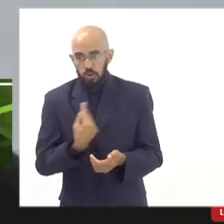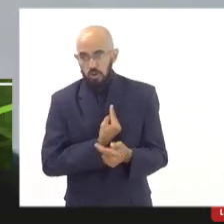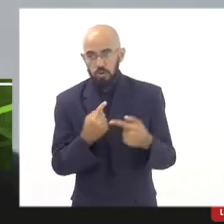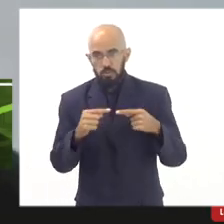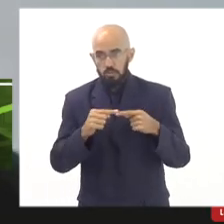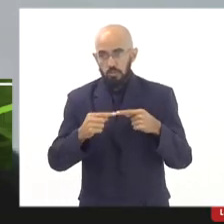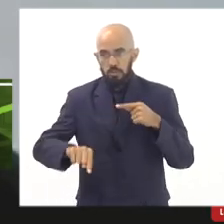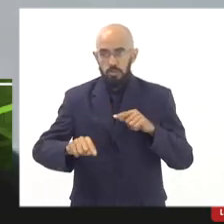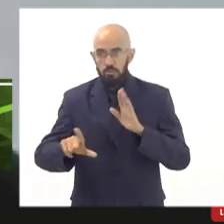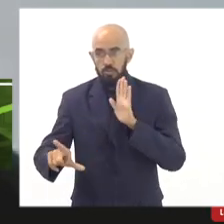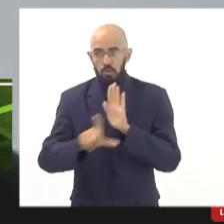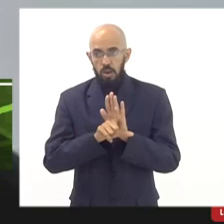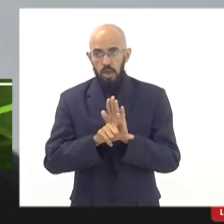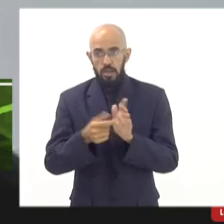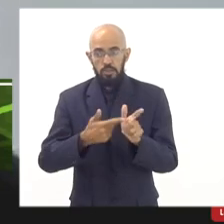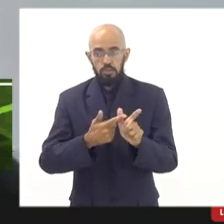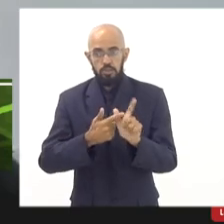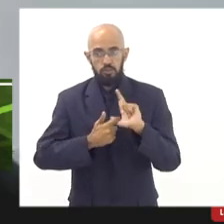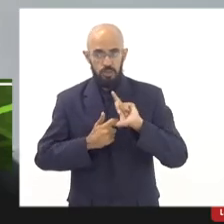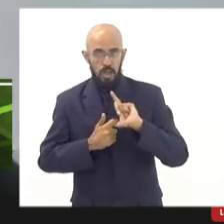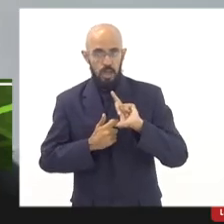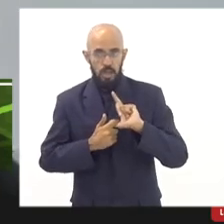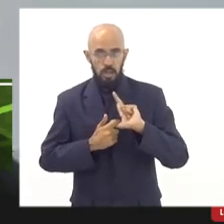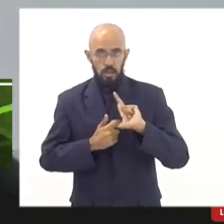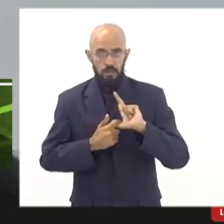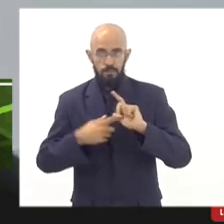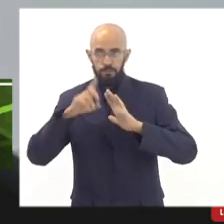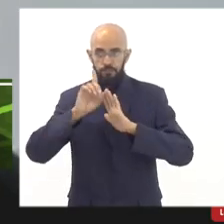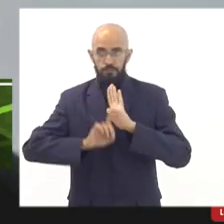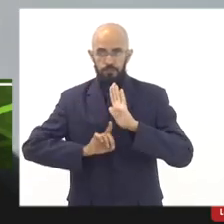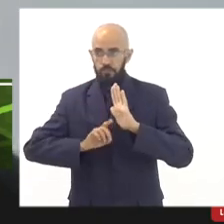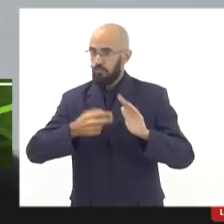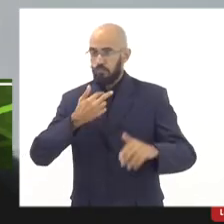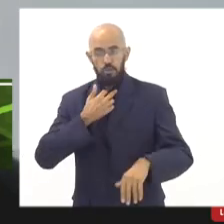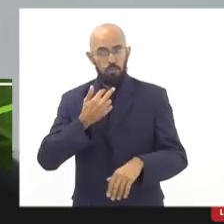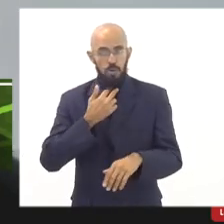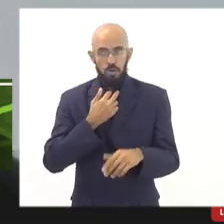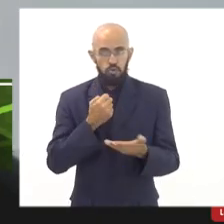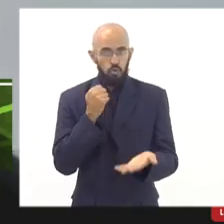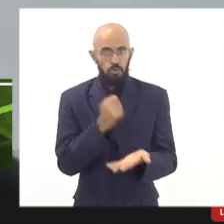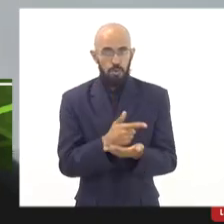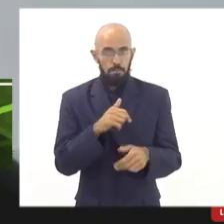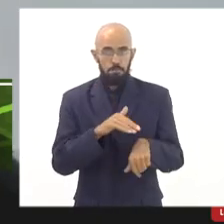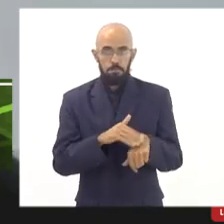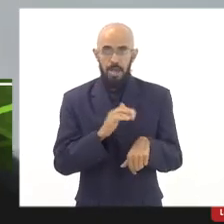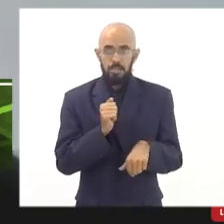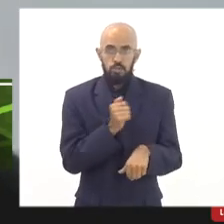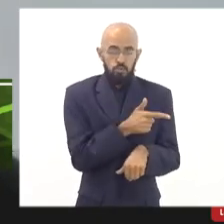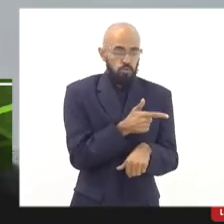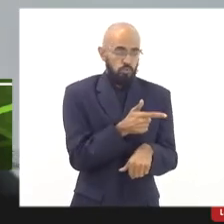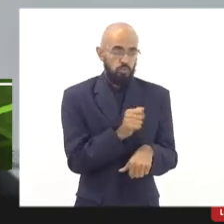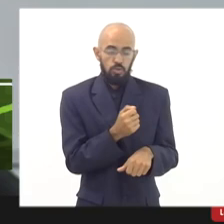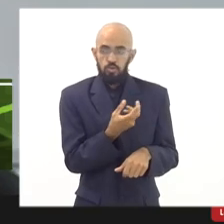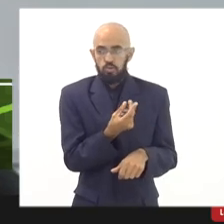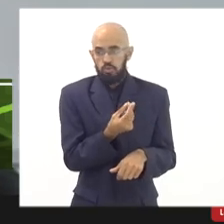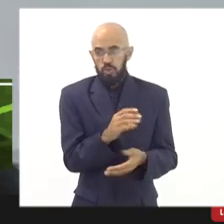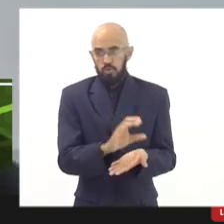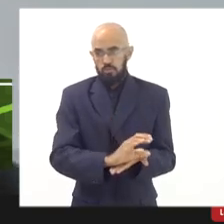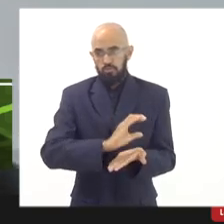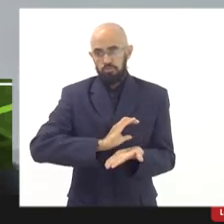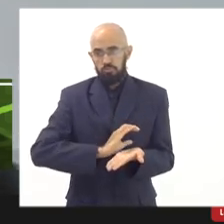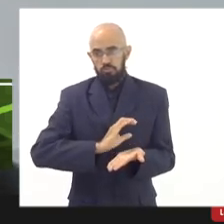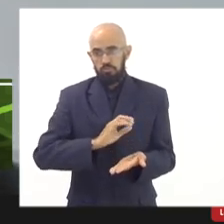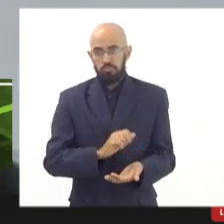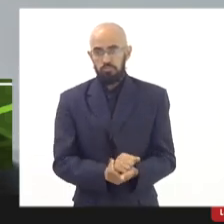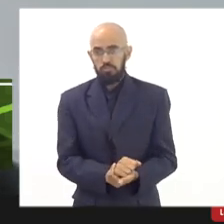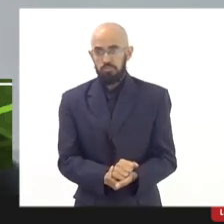lei de nos endividar. O diretor não pode comprar além do que ele tem na conta. Eu tenho 10 por reais na conta,